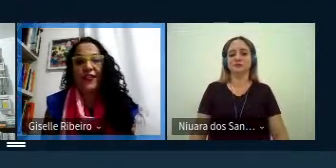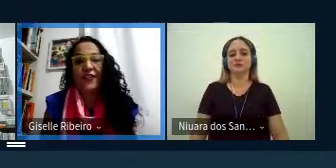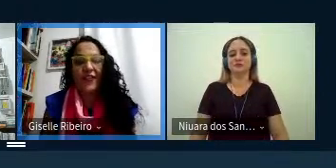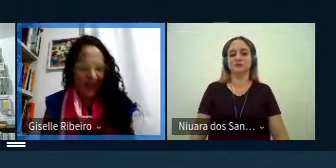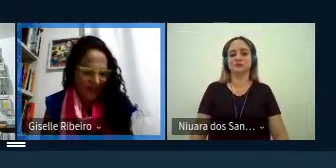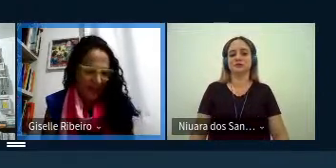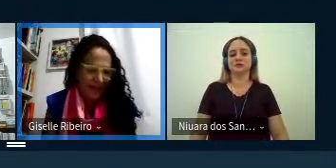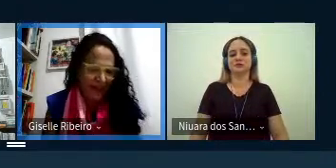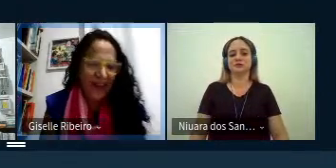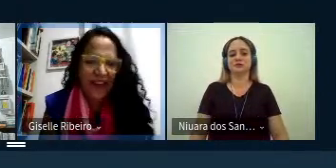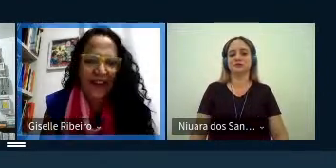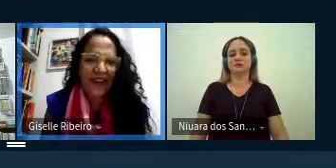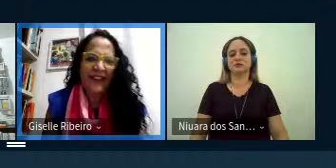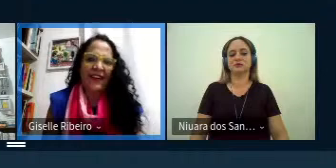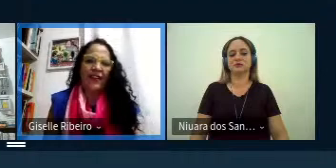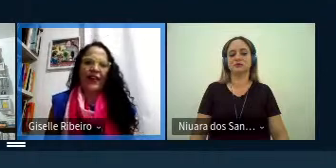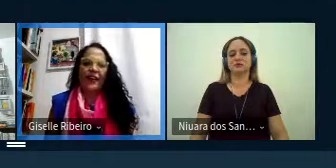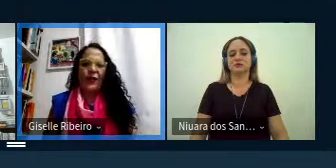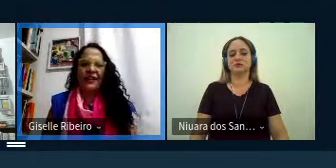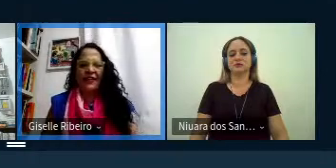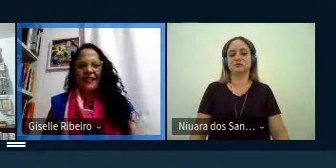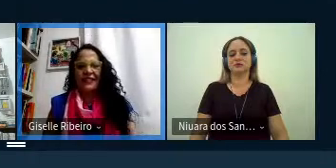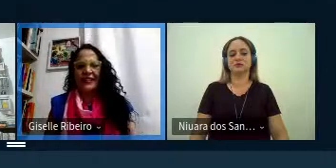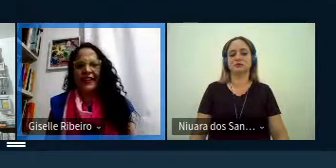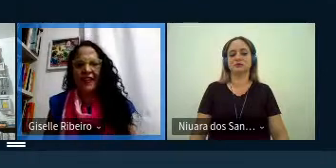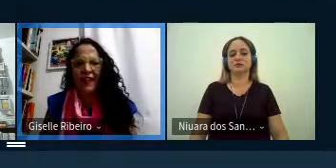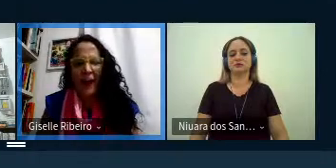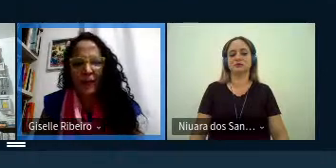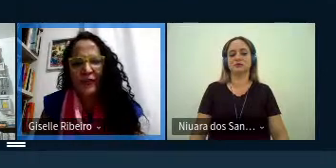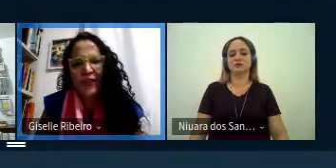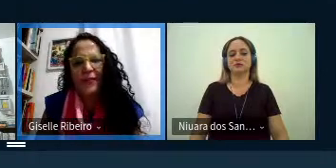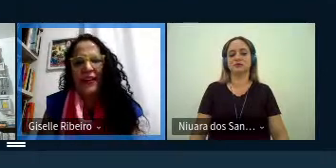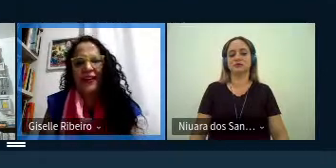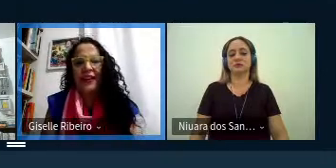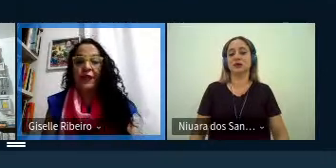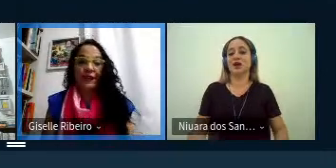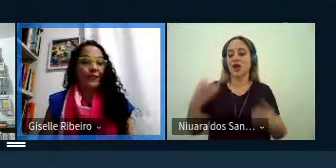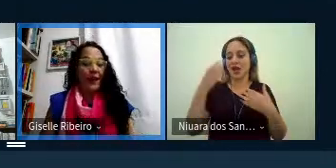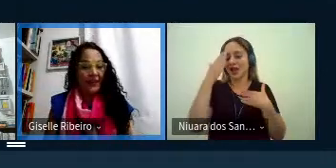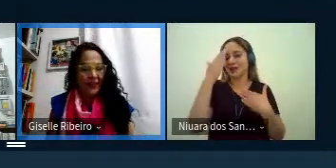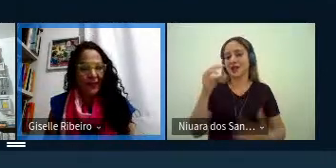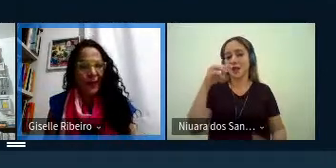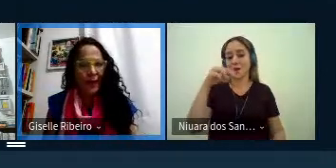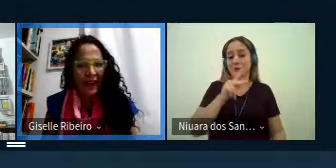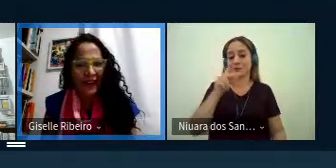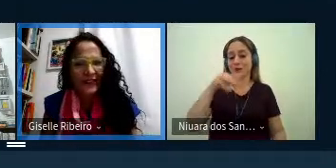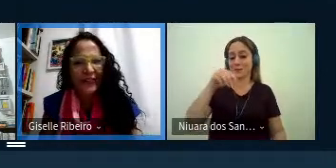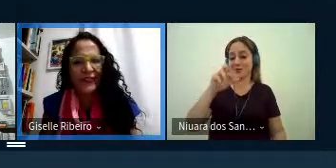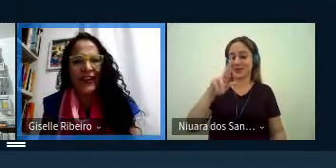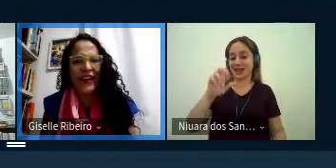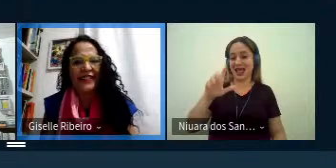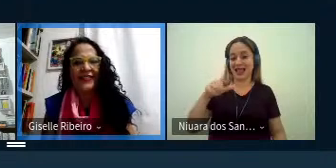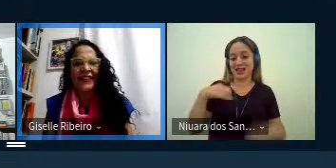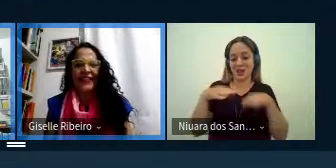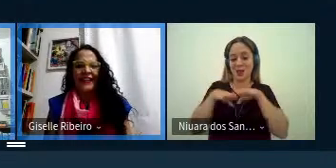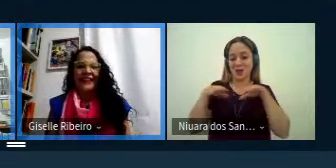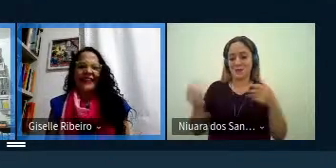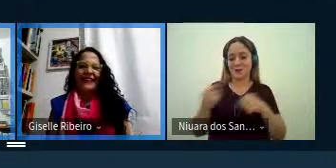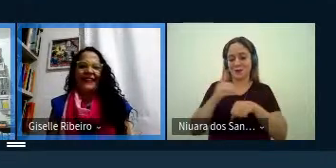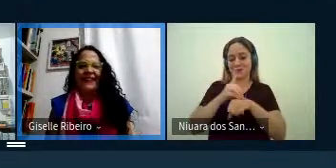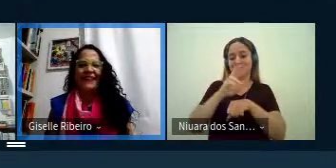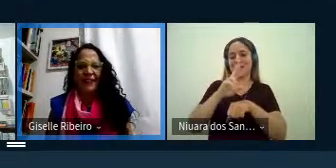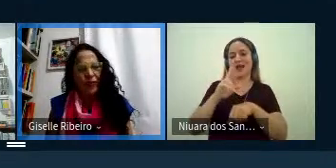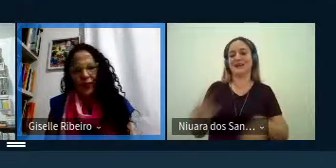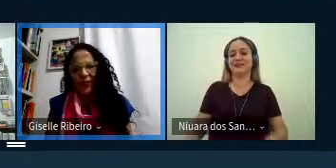Gisele eu passo a palavra a ti eu quero agradecer a professora Mirela que fez parte da minha banca do doutorado